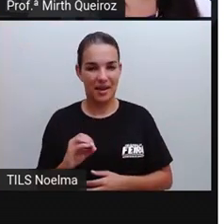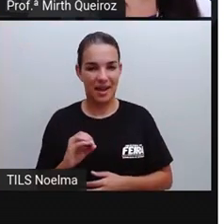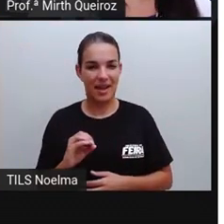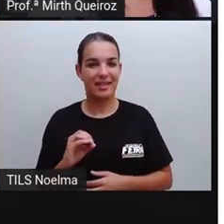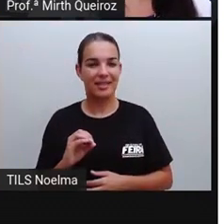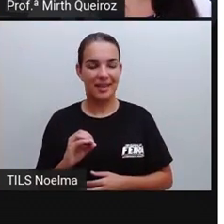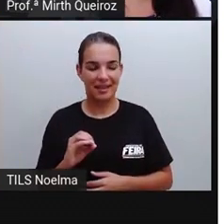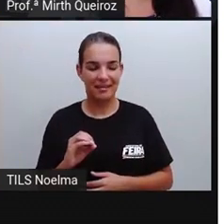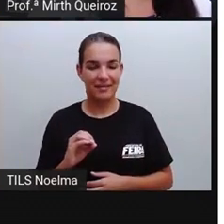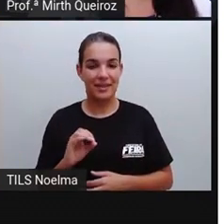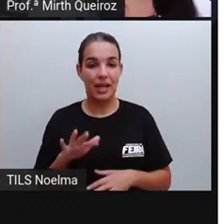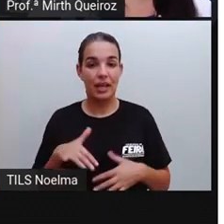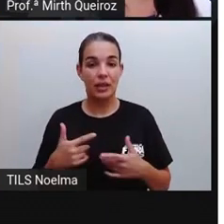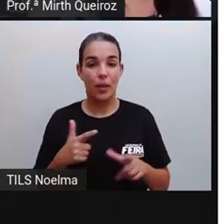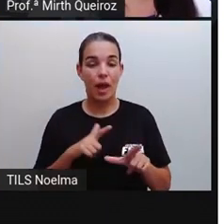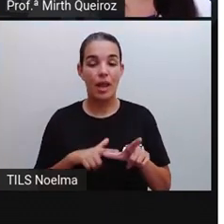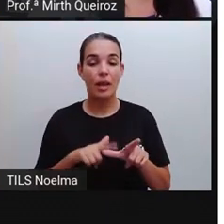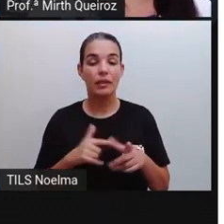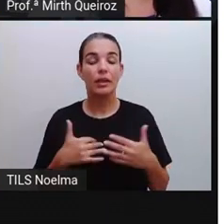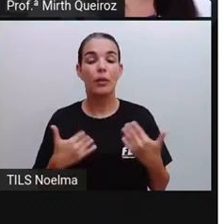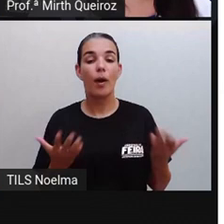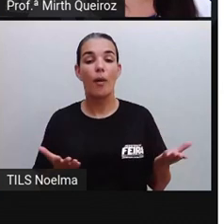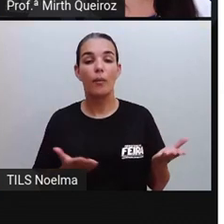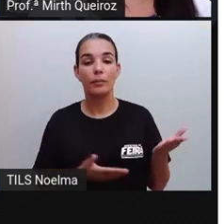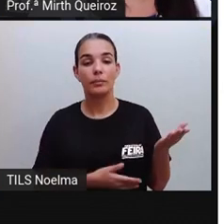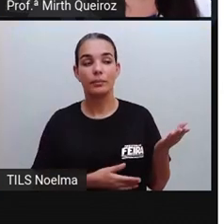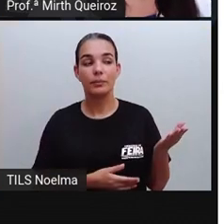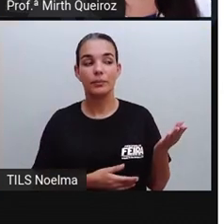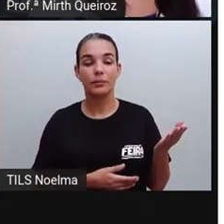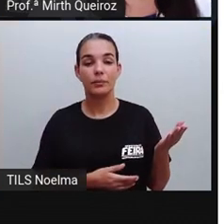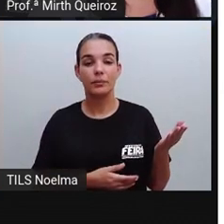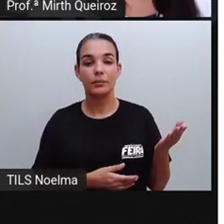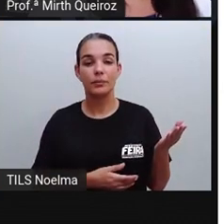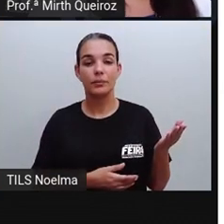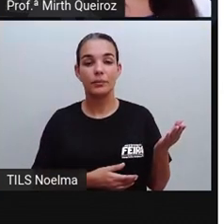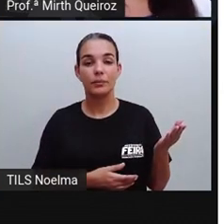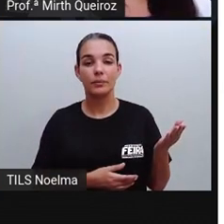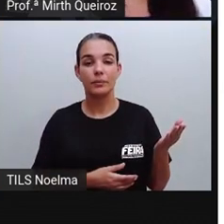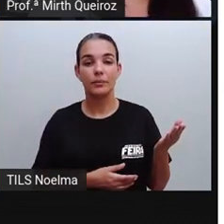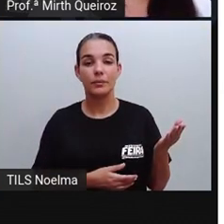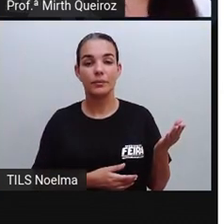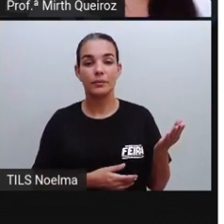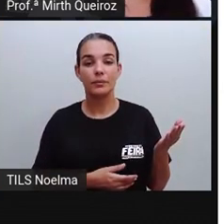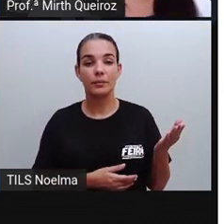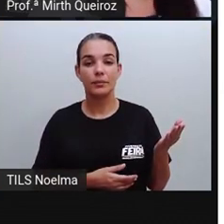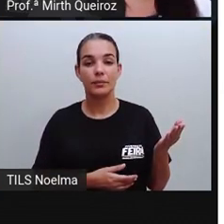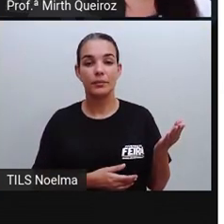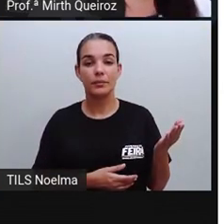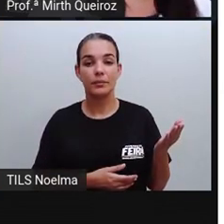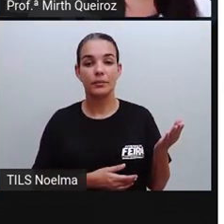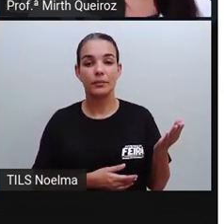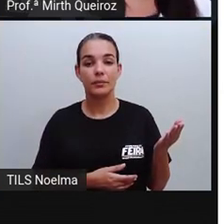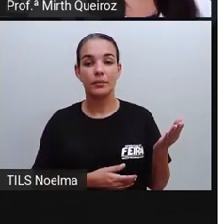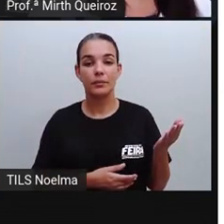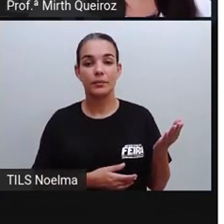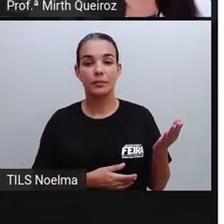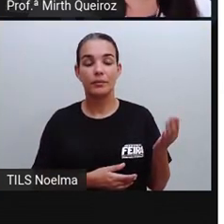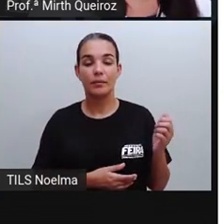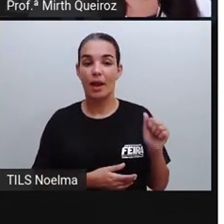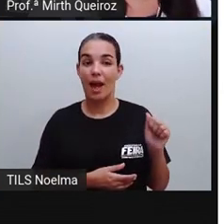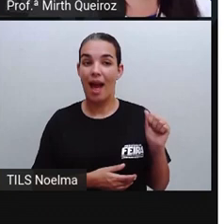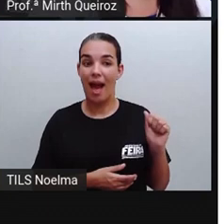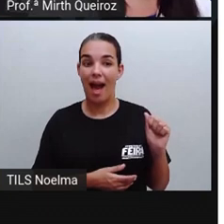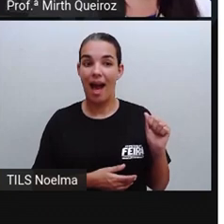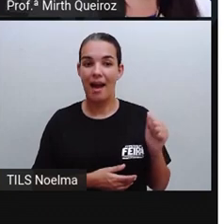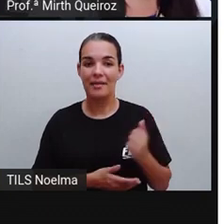40. Qual a letra escondida aí no numeral 40? A letra